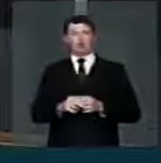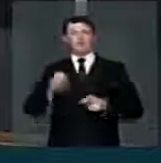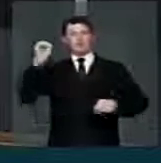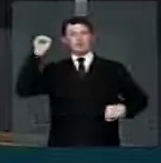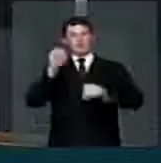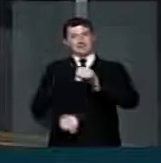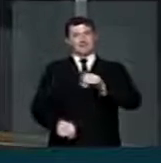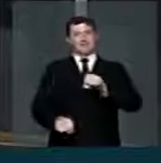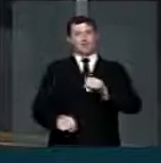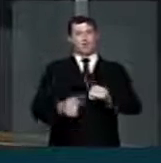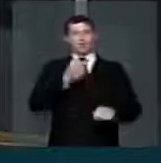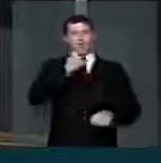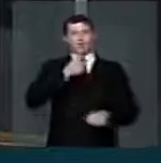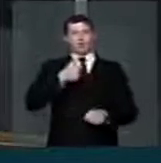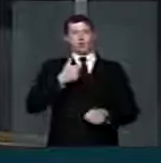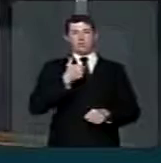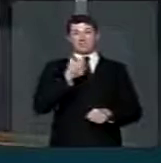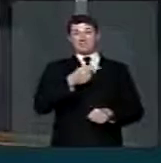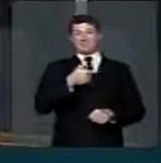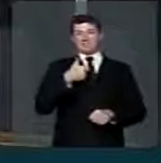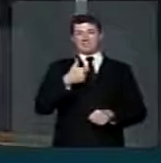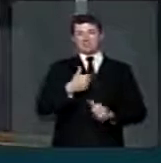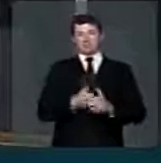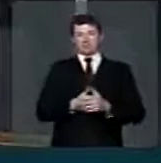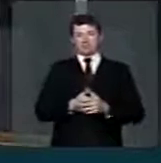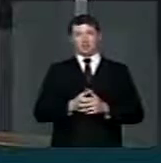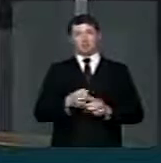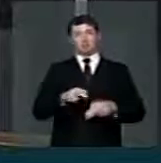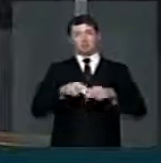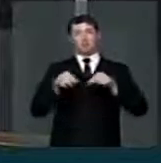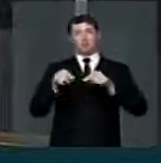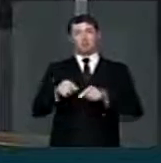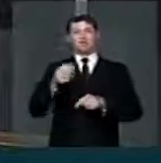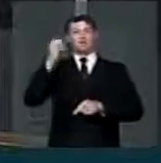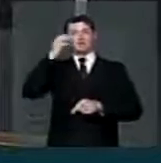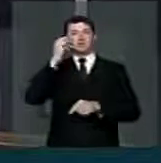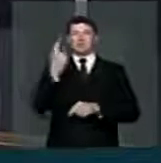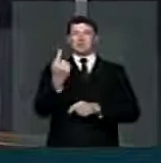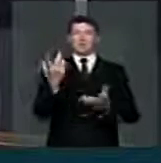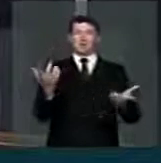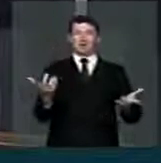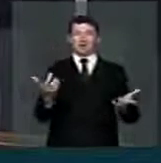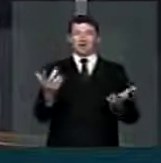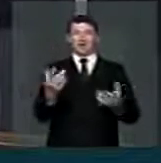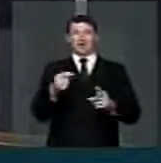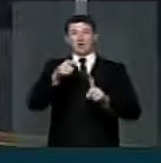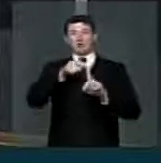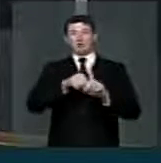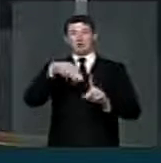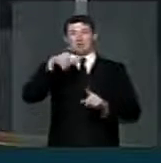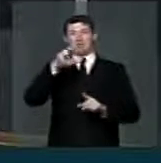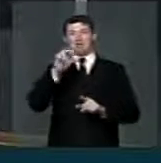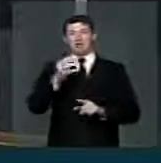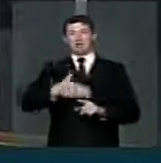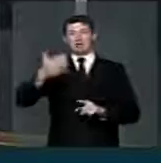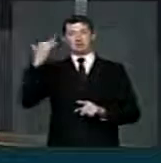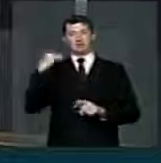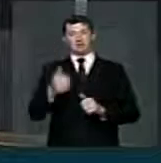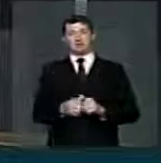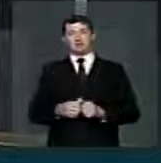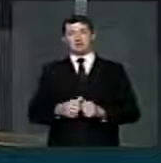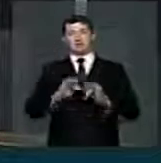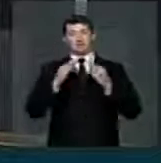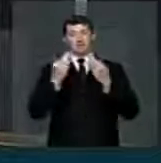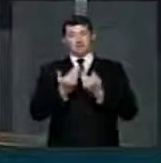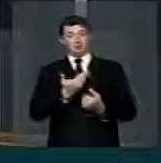assassinado por um homem de 17 anos por causa de um celular no mês de março passado. A família e